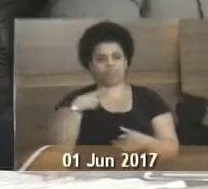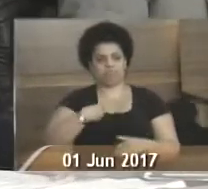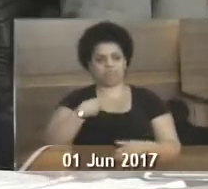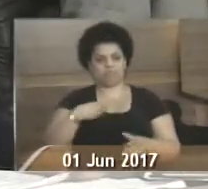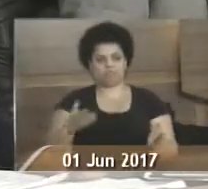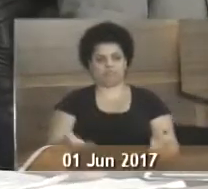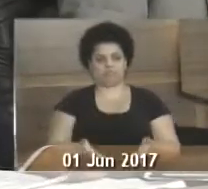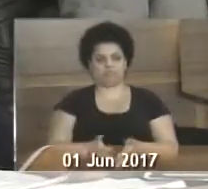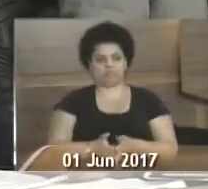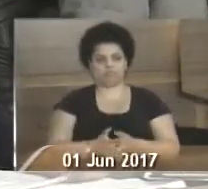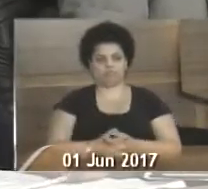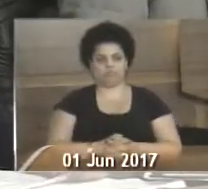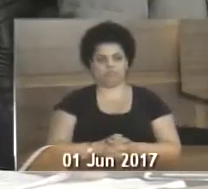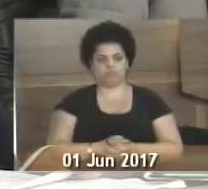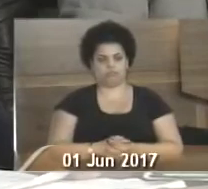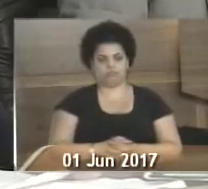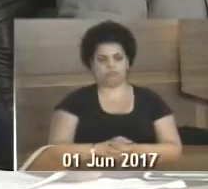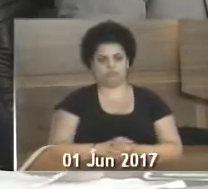viu?